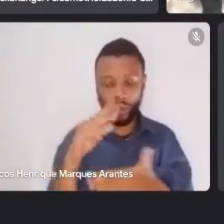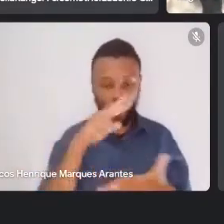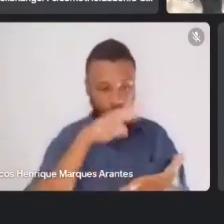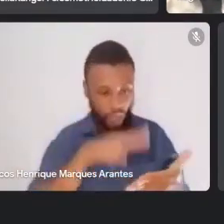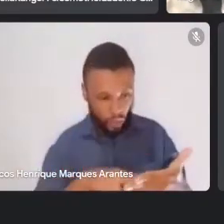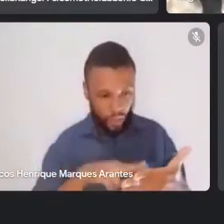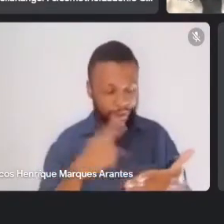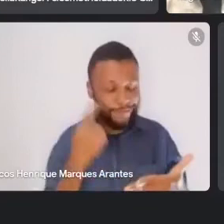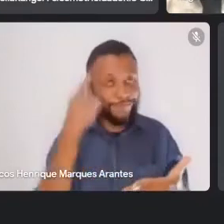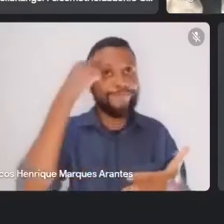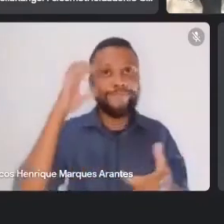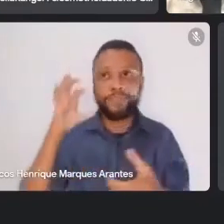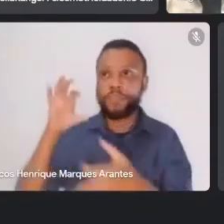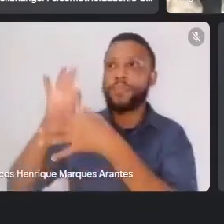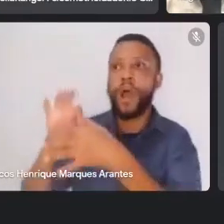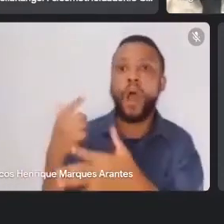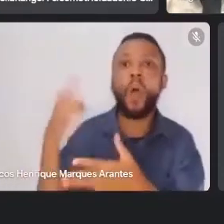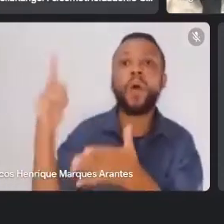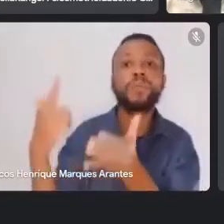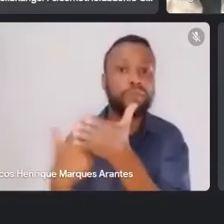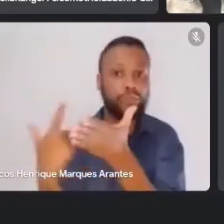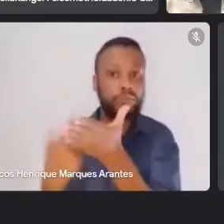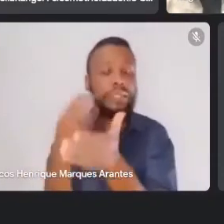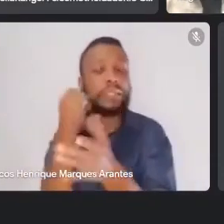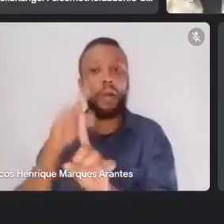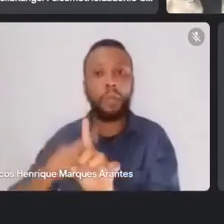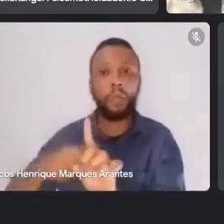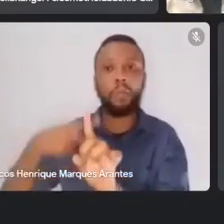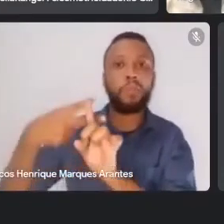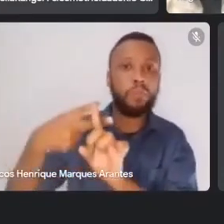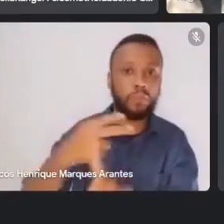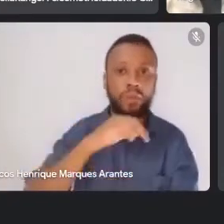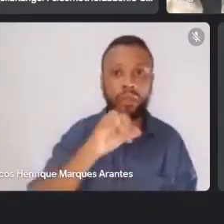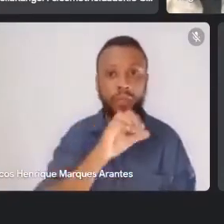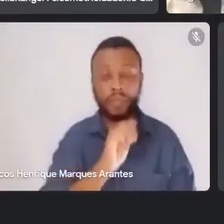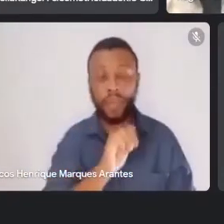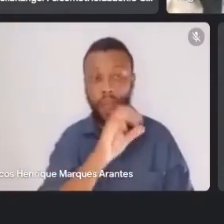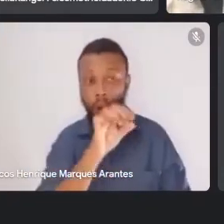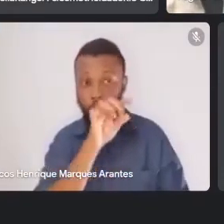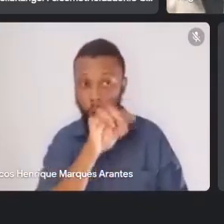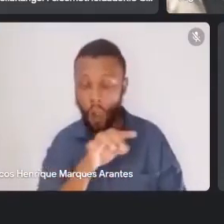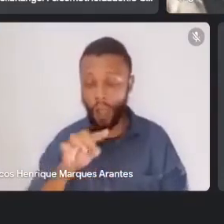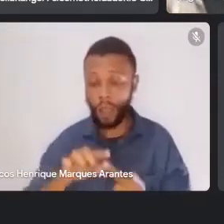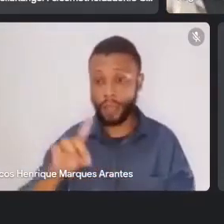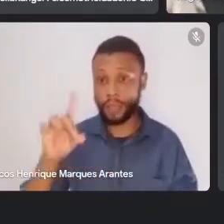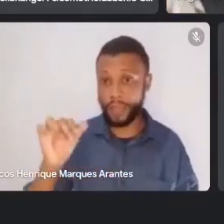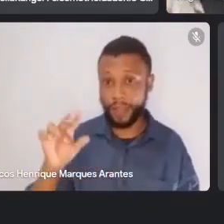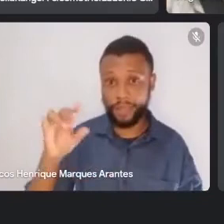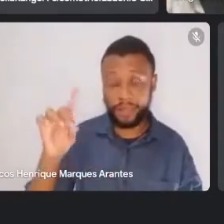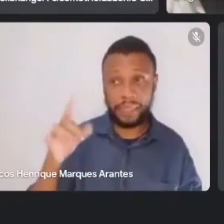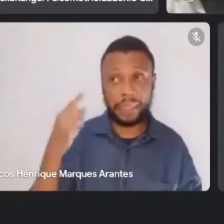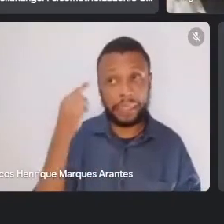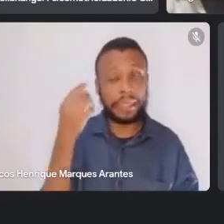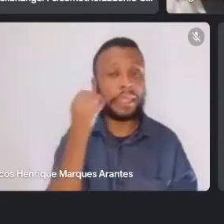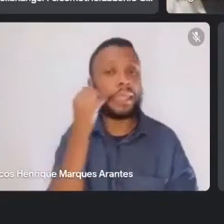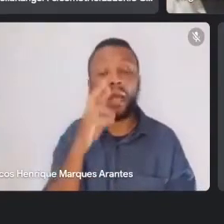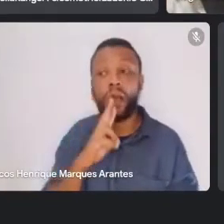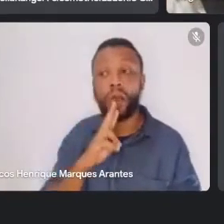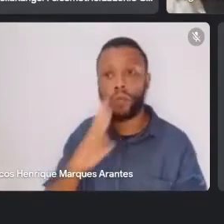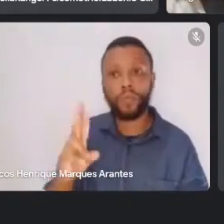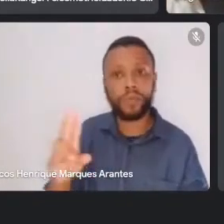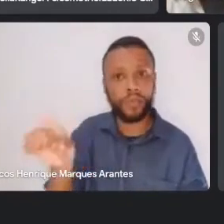vamos tentar fazer uma dobradinha aí, Jacó e Davi, tentar responder aos dois algumas ideias bacanas. Obrigada.